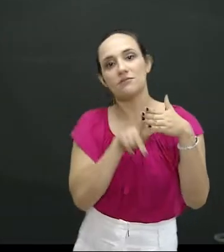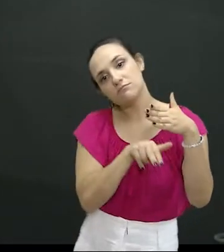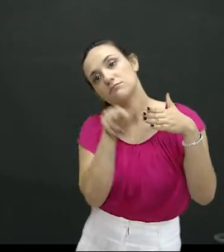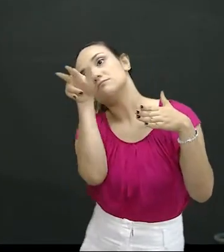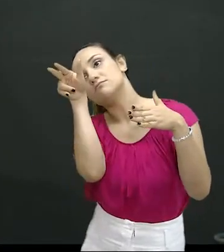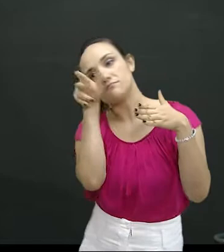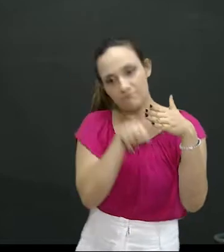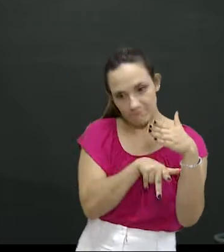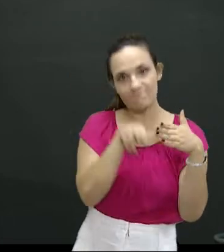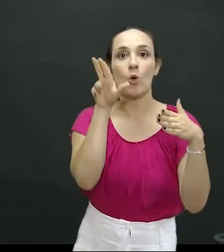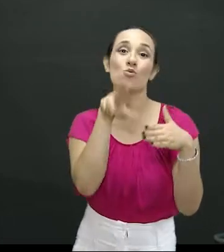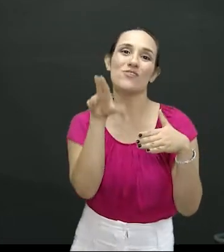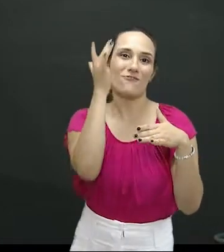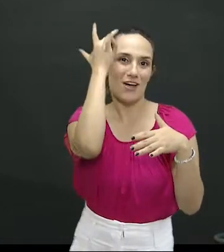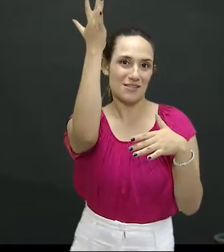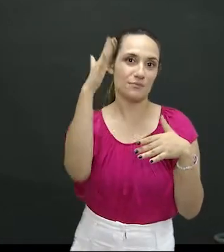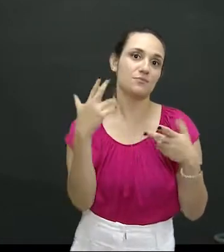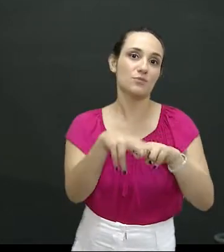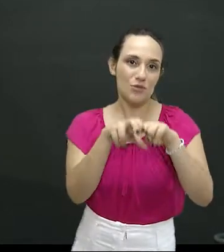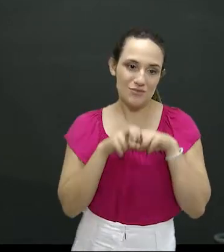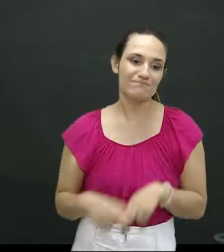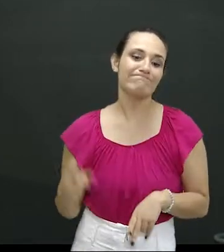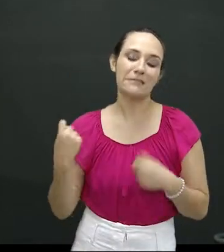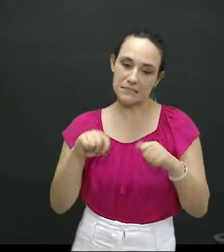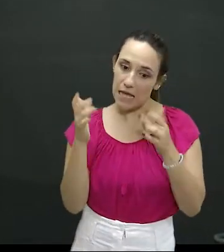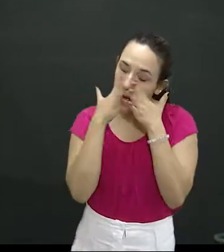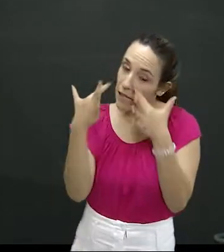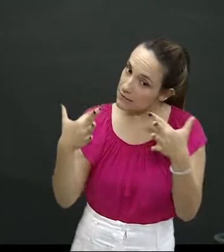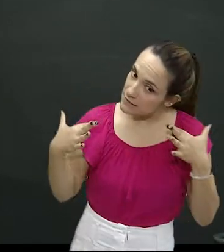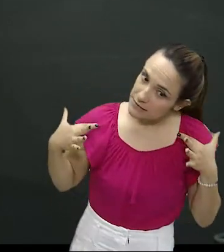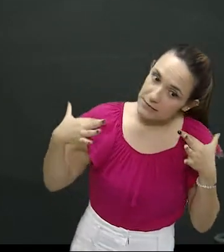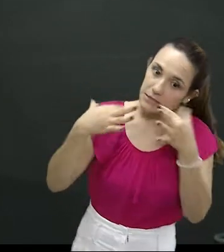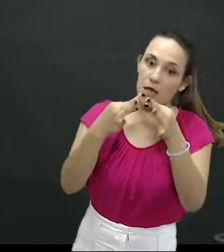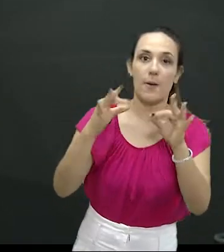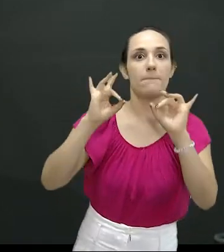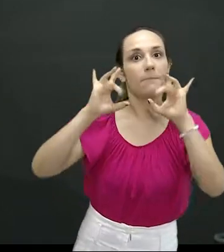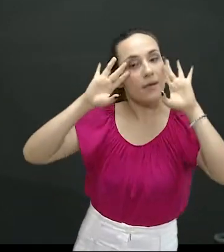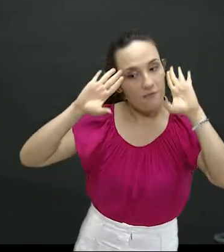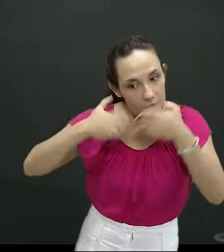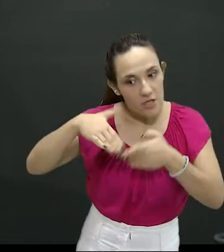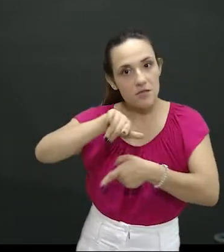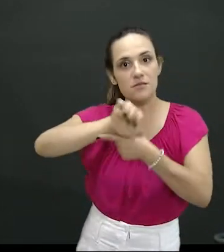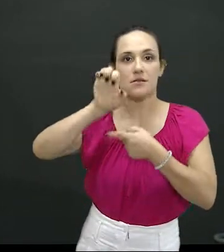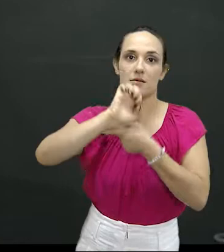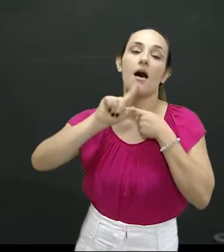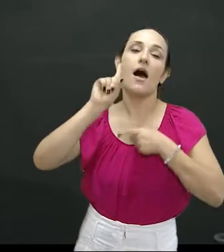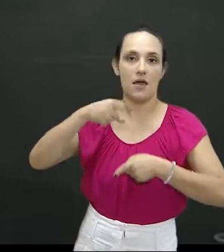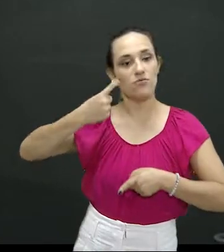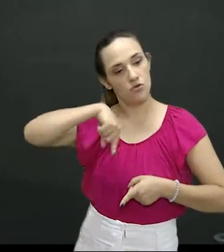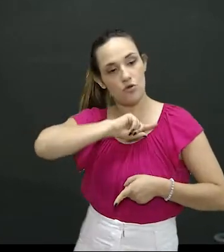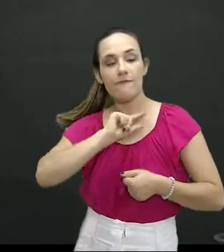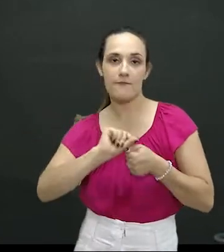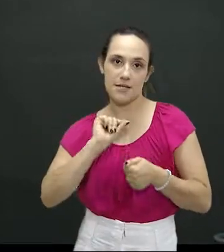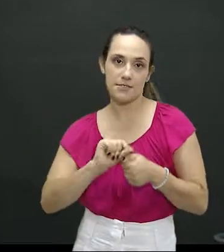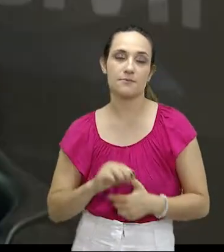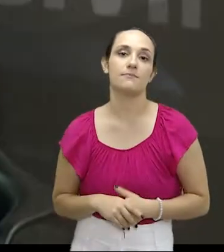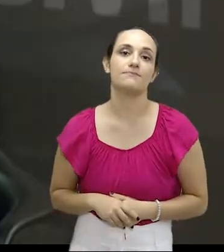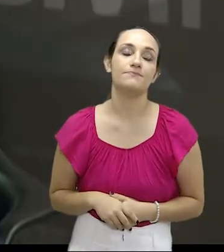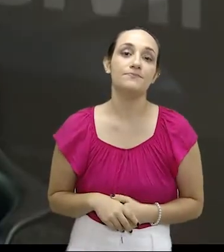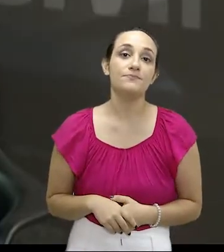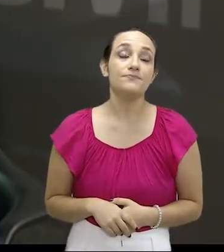Então, essa situação demanda uma atuação muito específica da Polícia Civil e é o que nós na Defron procuramos fazer.